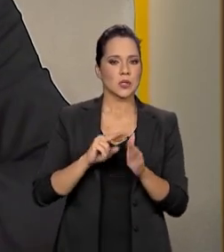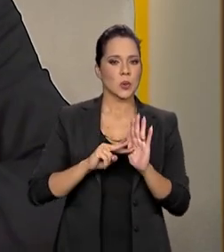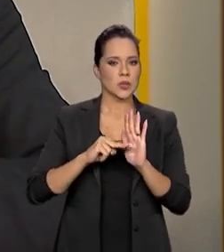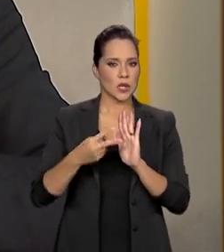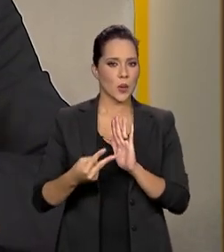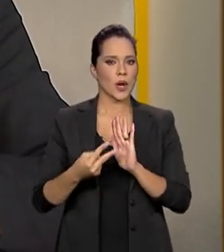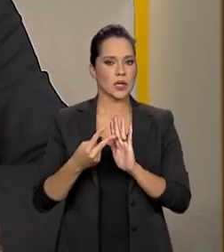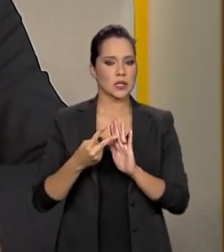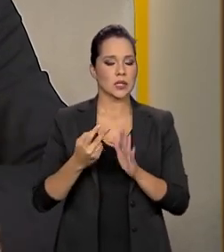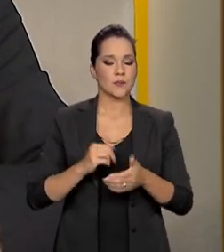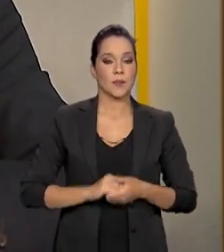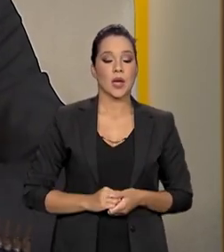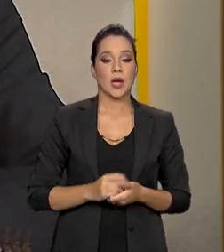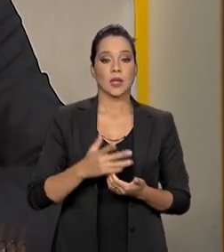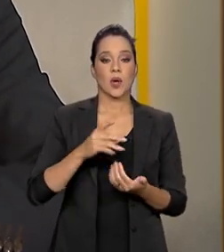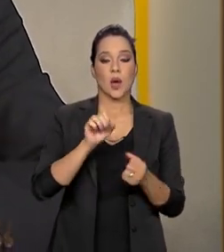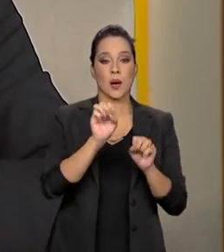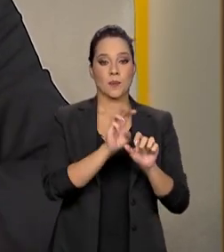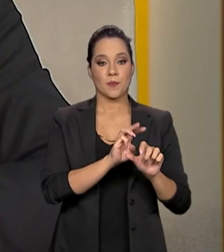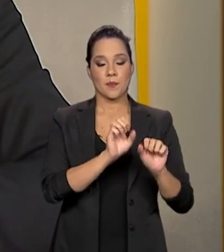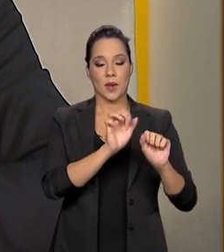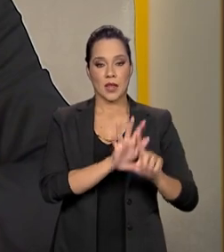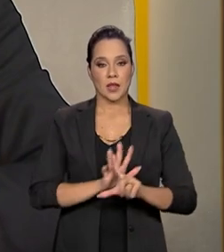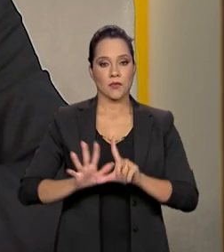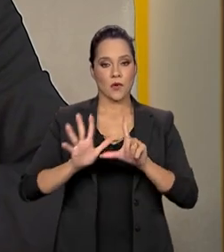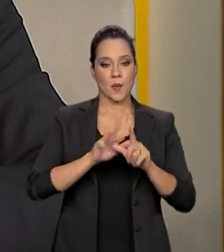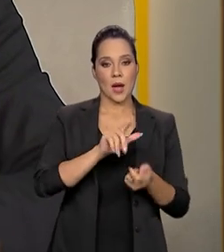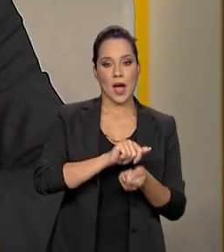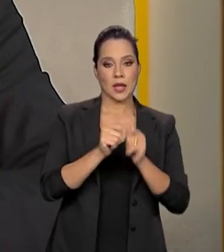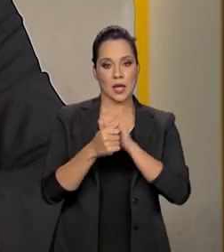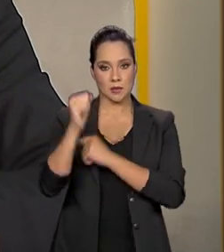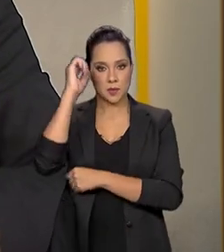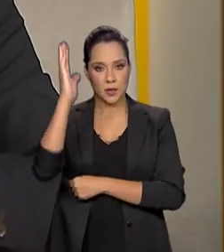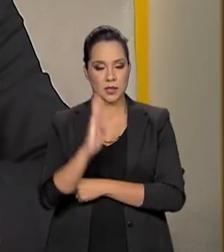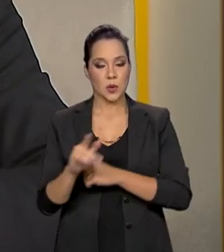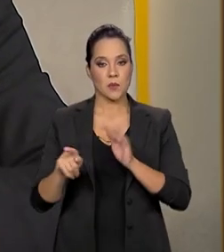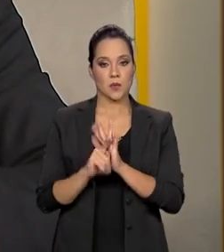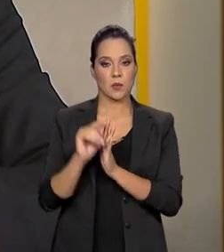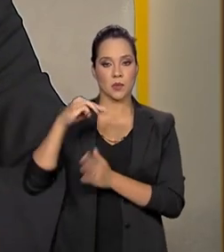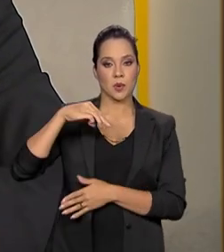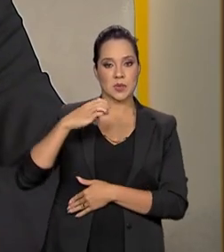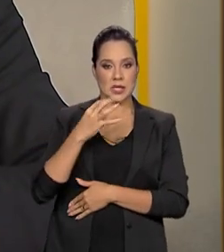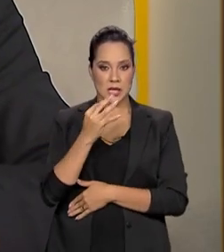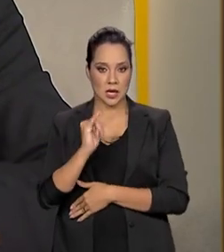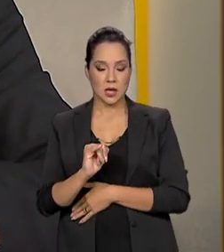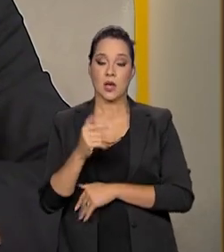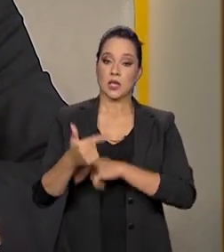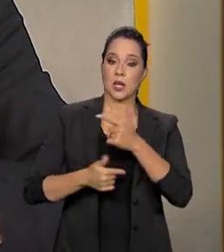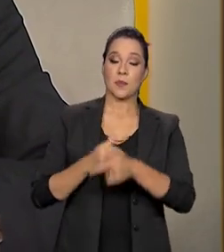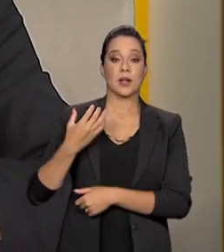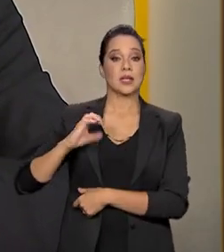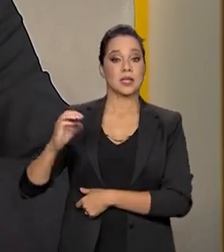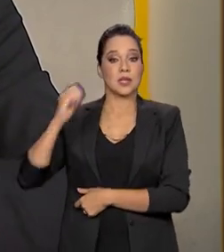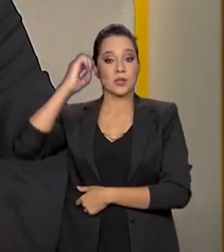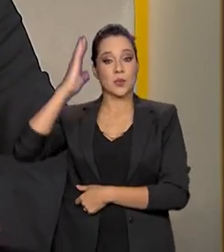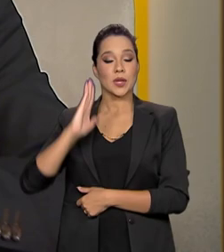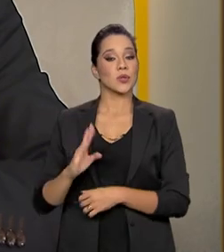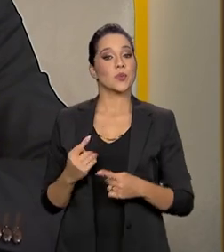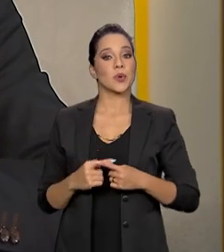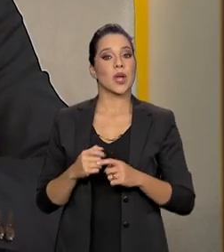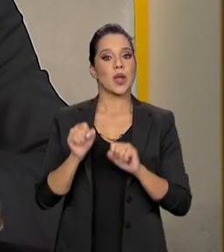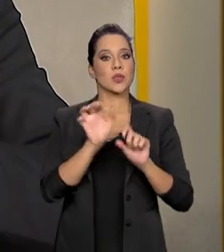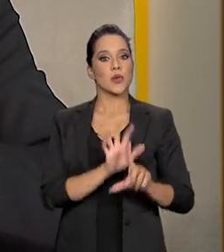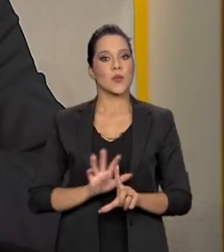Então, a plataforma Adapta Brasil MCTI é mais um trabalho da ciência brasileira que coloca aí num